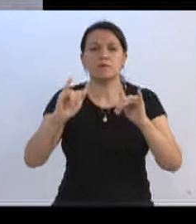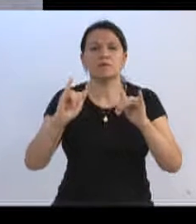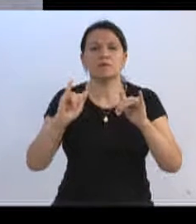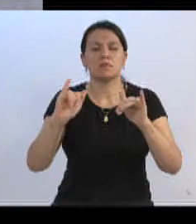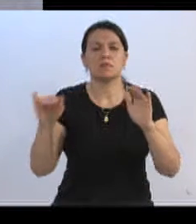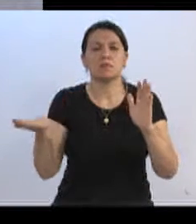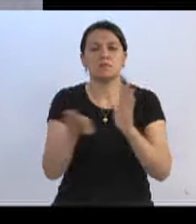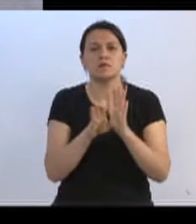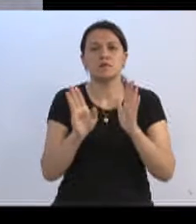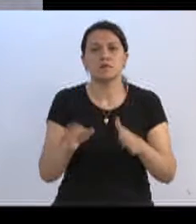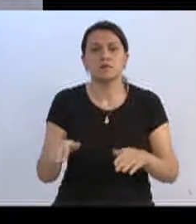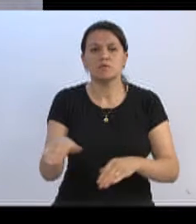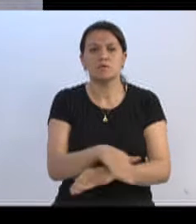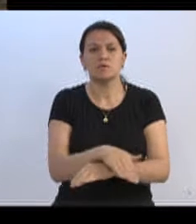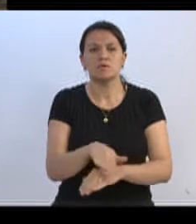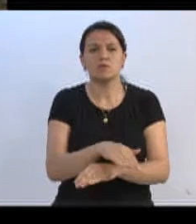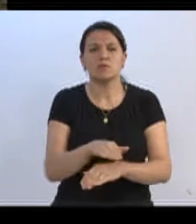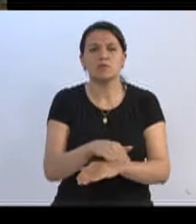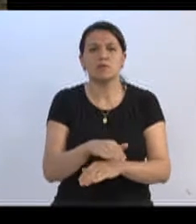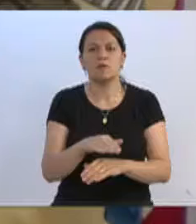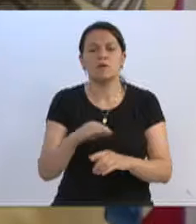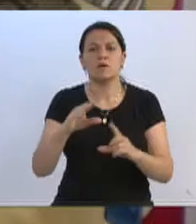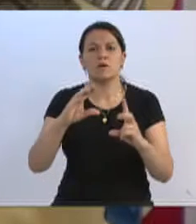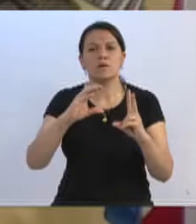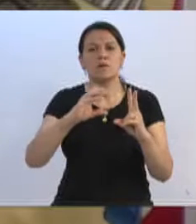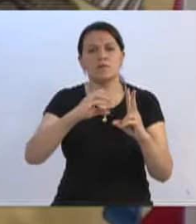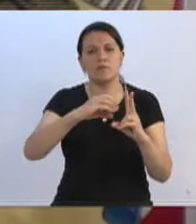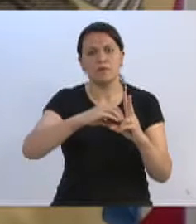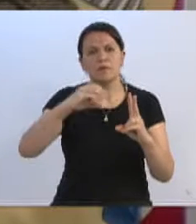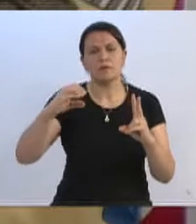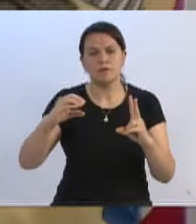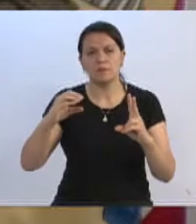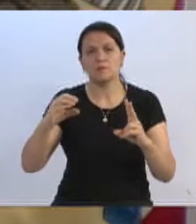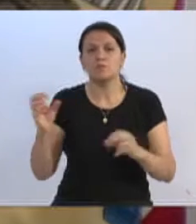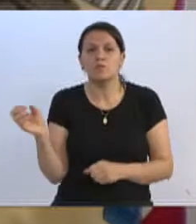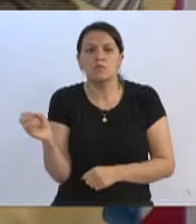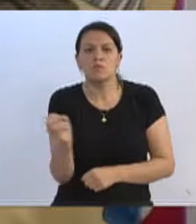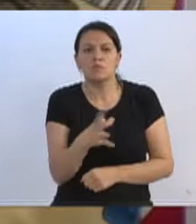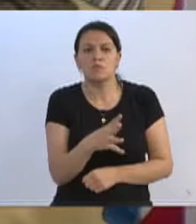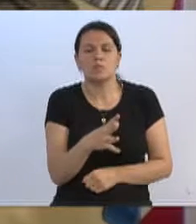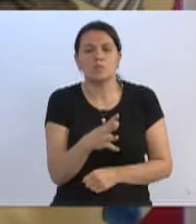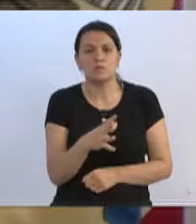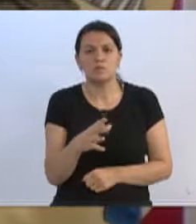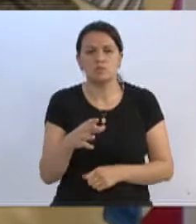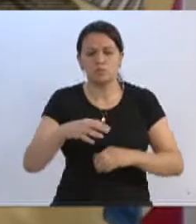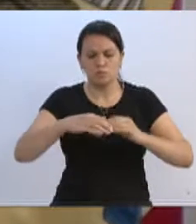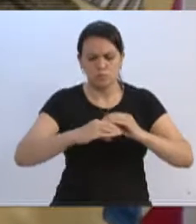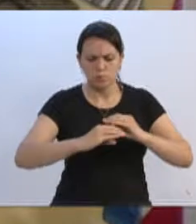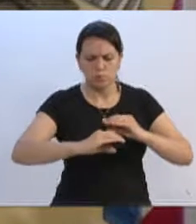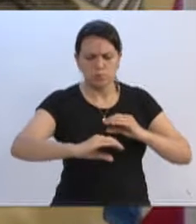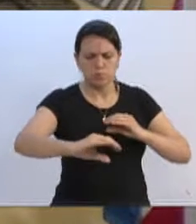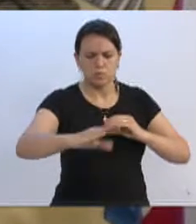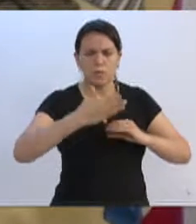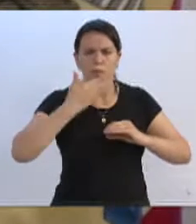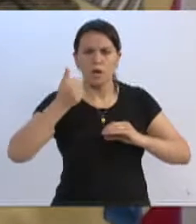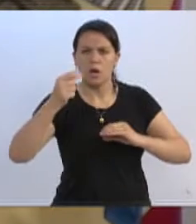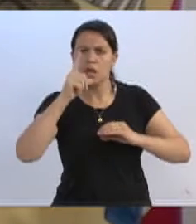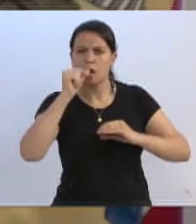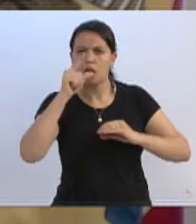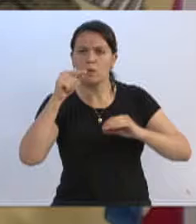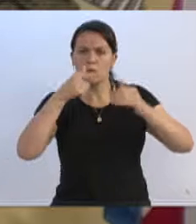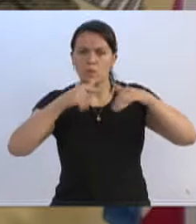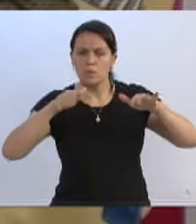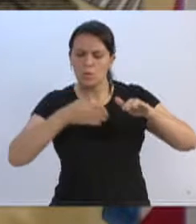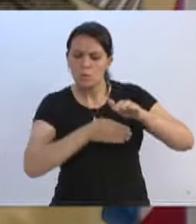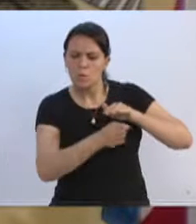Lorival Moji, na velha central dos novos tubos, que serão colocados ali no início daquela rua, com o intuito de melhorar o escoamento das águas do Ribeirão, onde nas